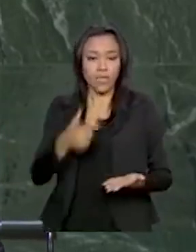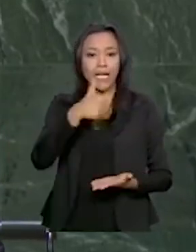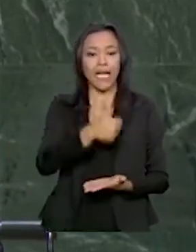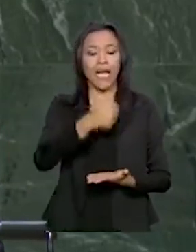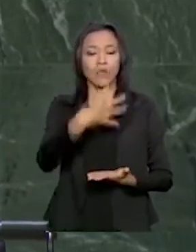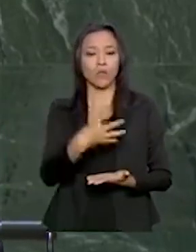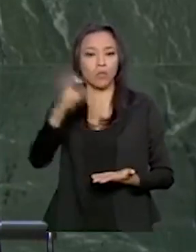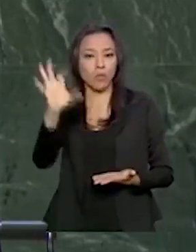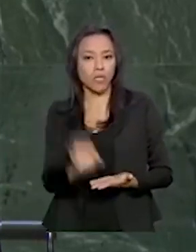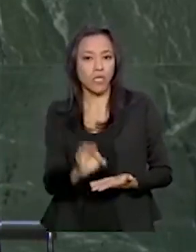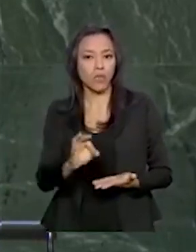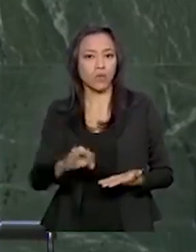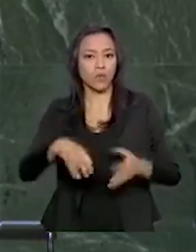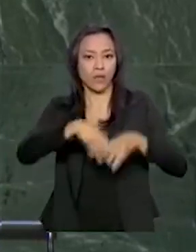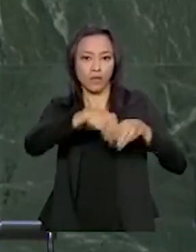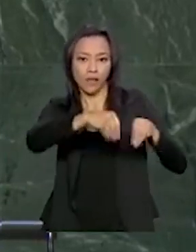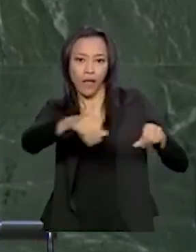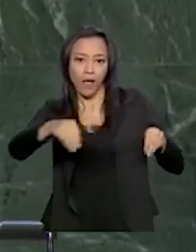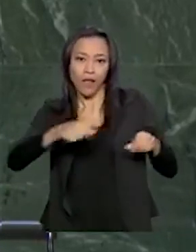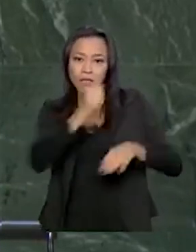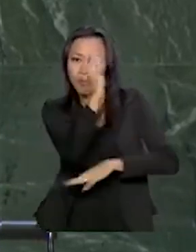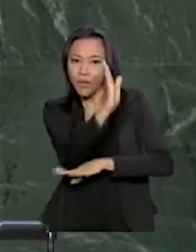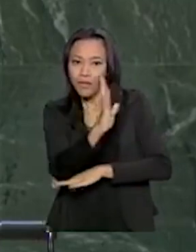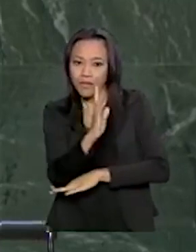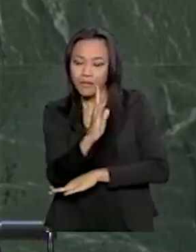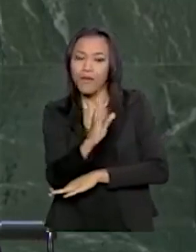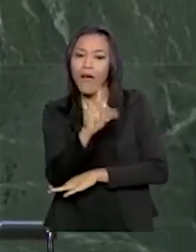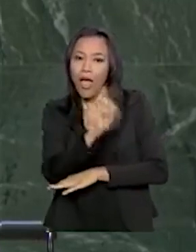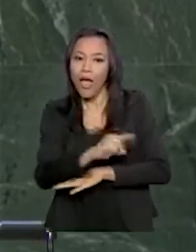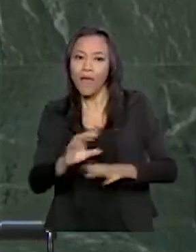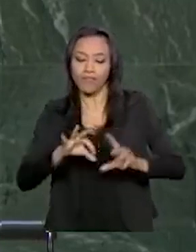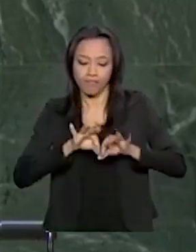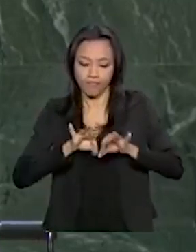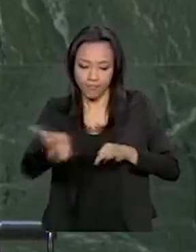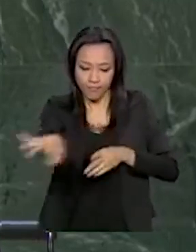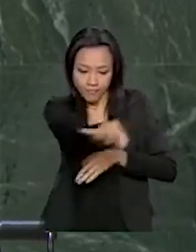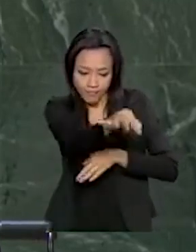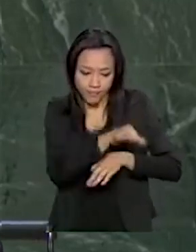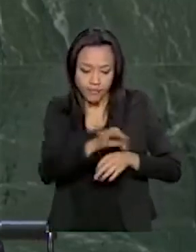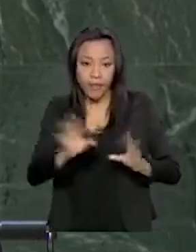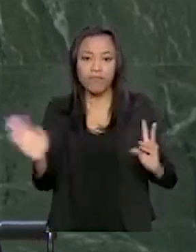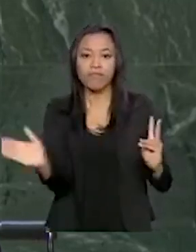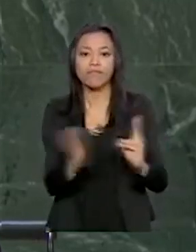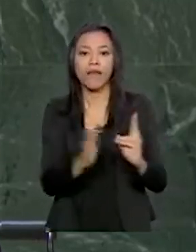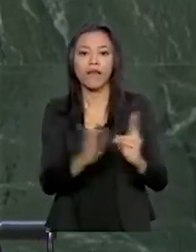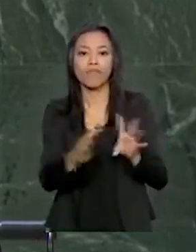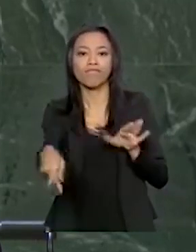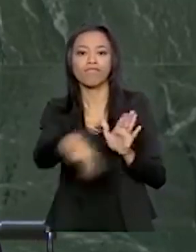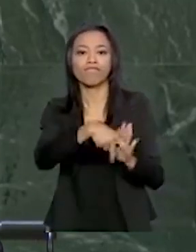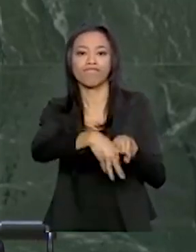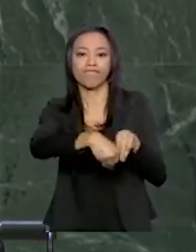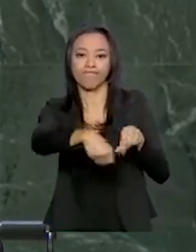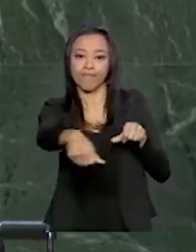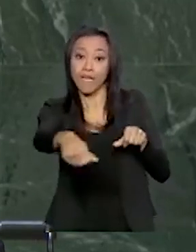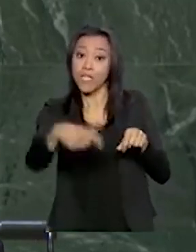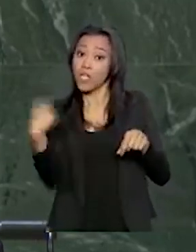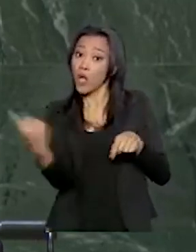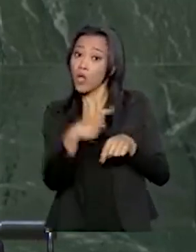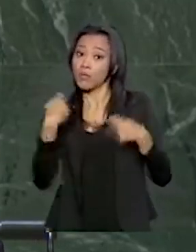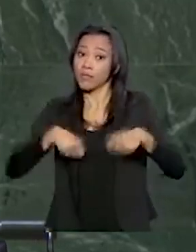território brasileiro está demarcado como terra indígena. Mas é preciso entender que nossos nativos